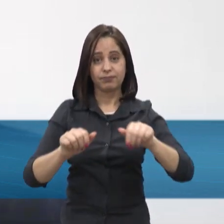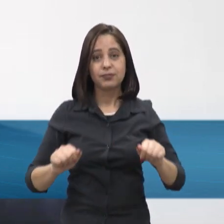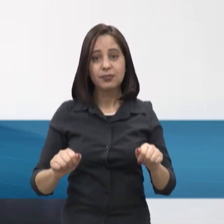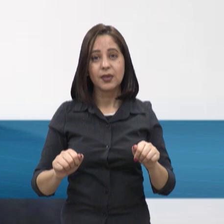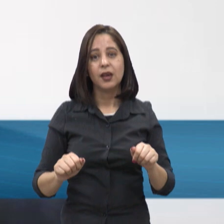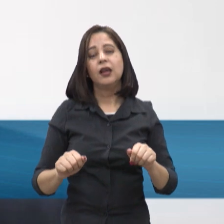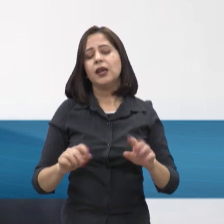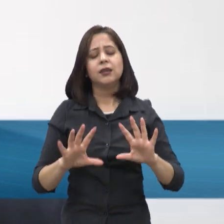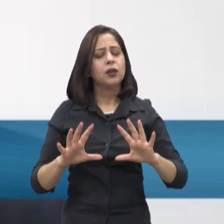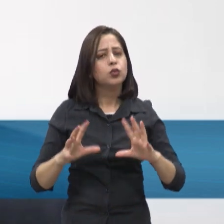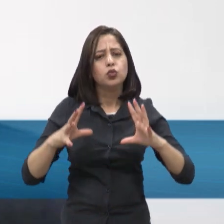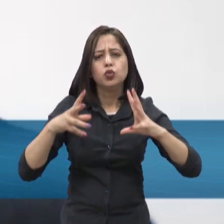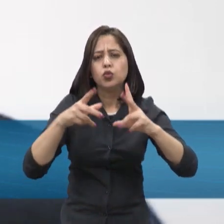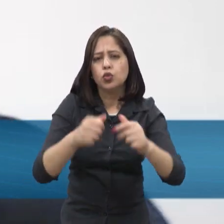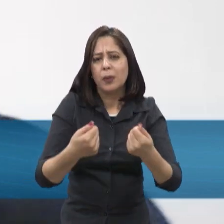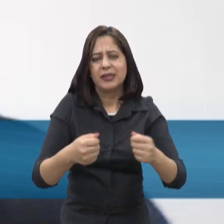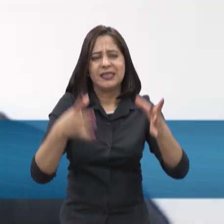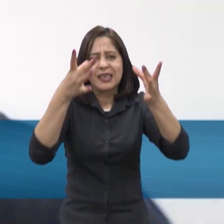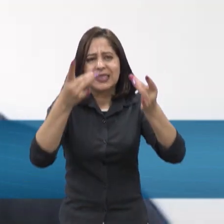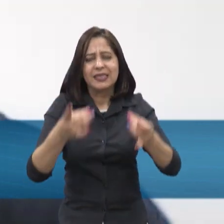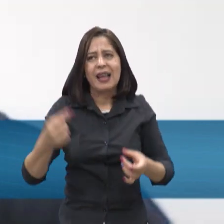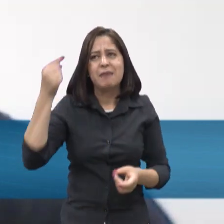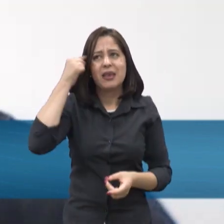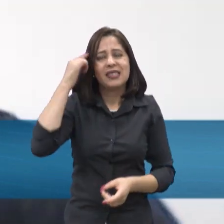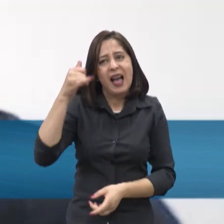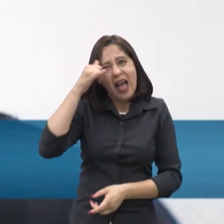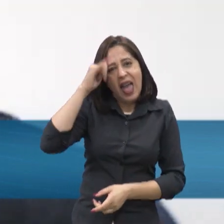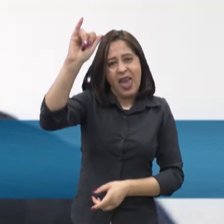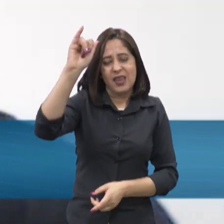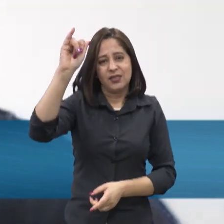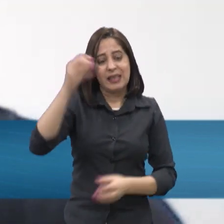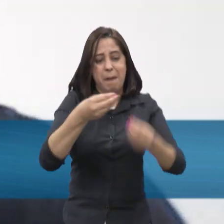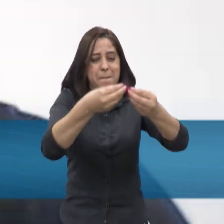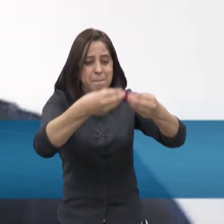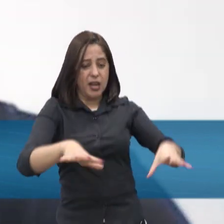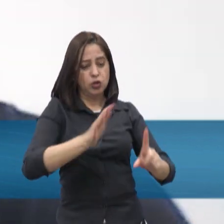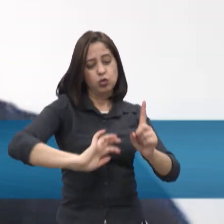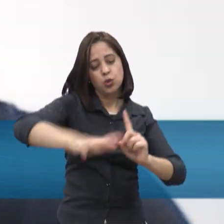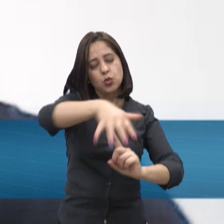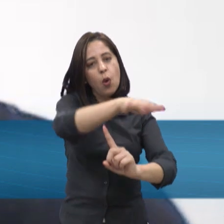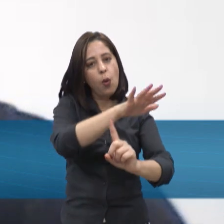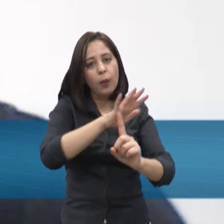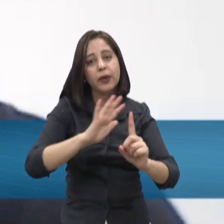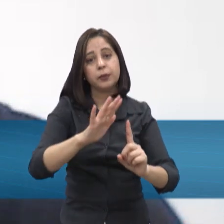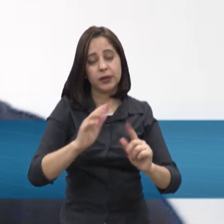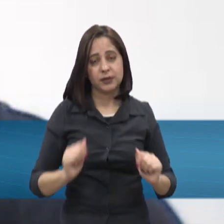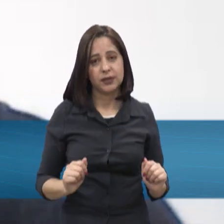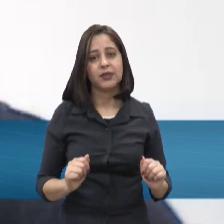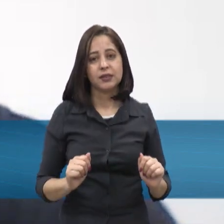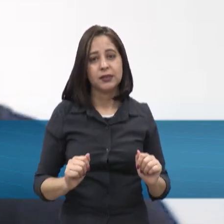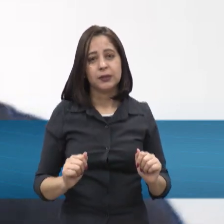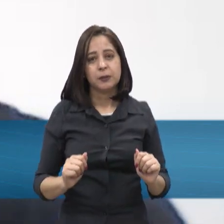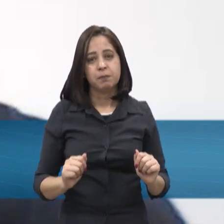impactos e da atenuação desses impactos também, para que isso não acarreta e faça com que